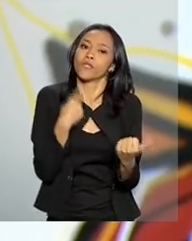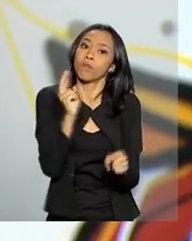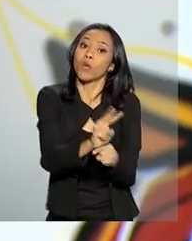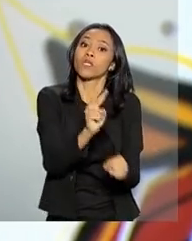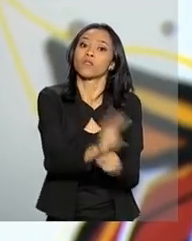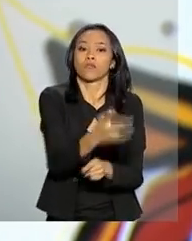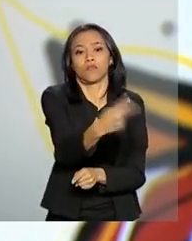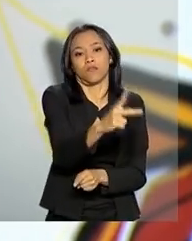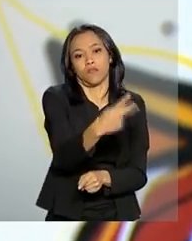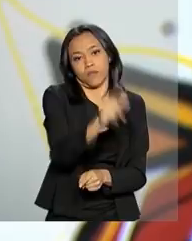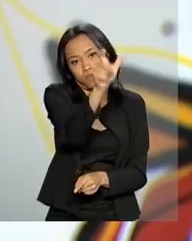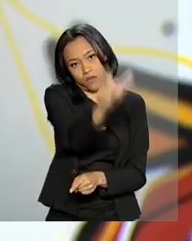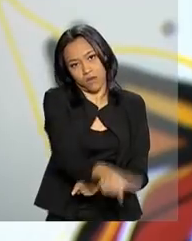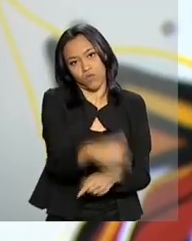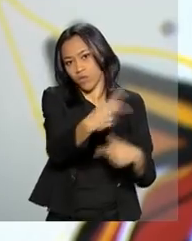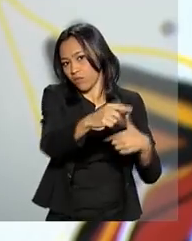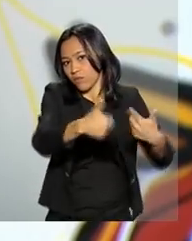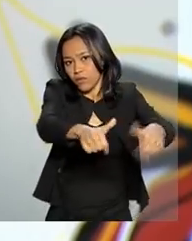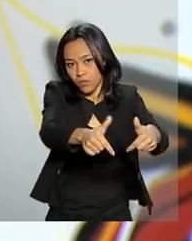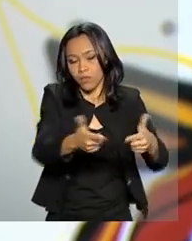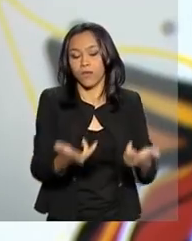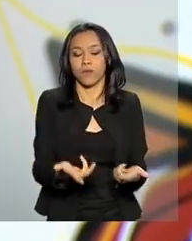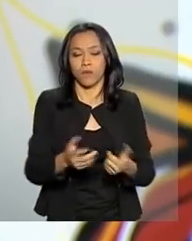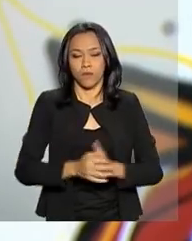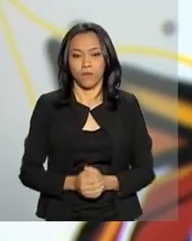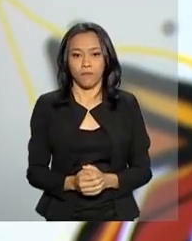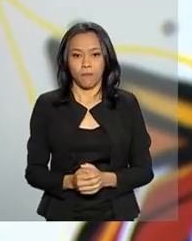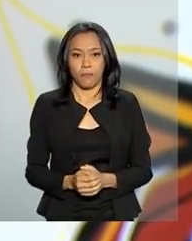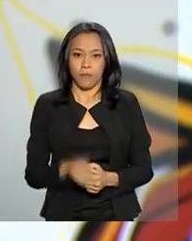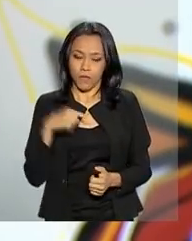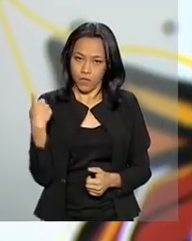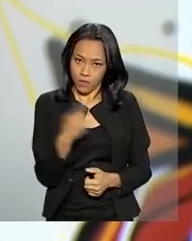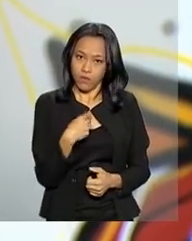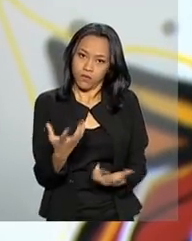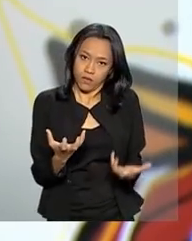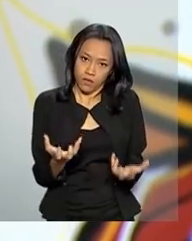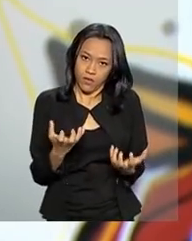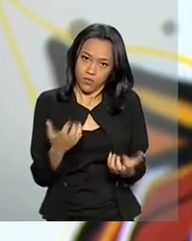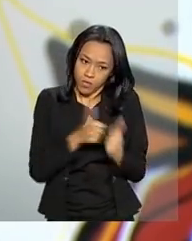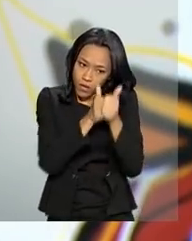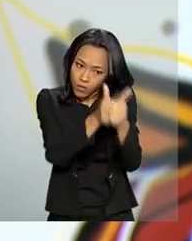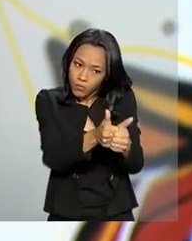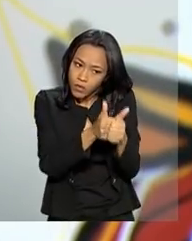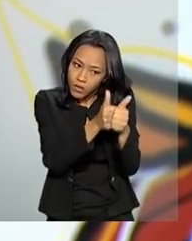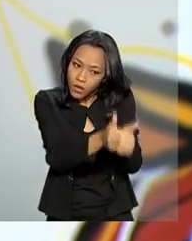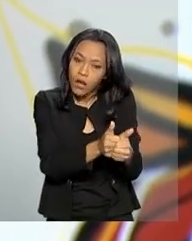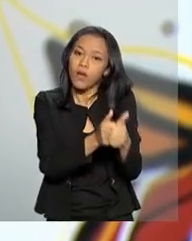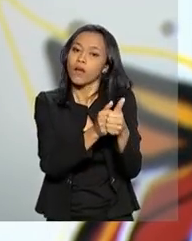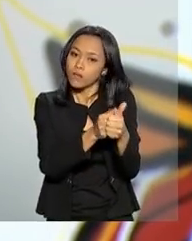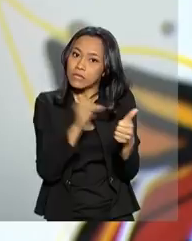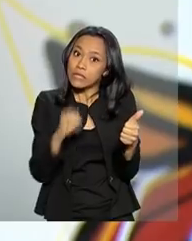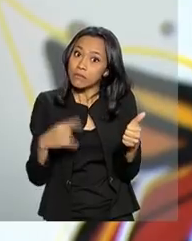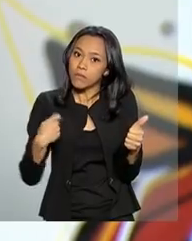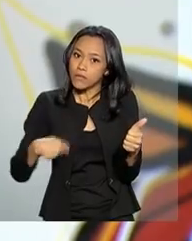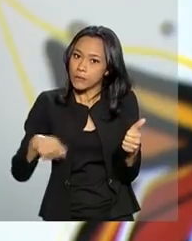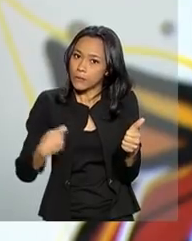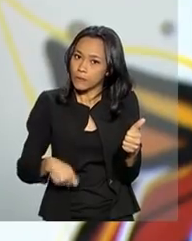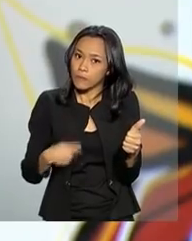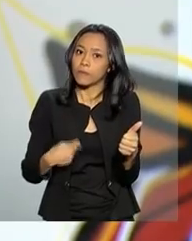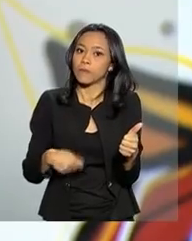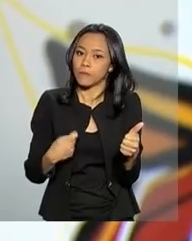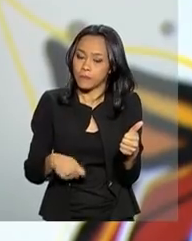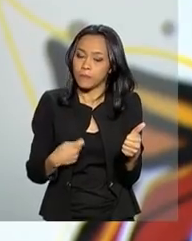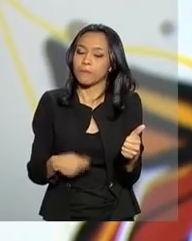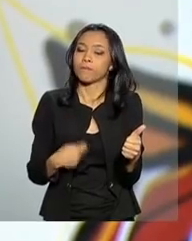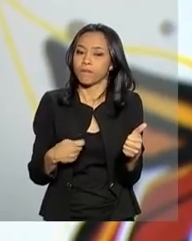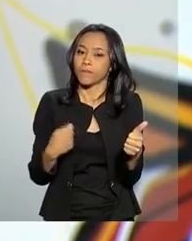proteção ao seu trabalho. E nós pretendemos estar acompanhando isso, se for preciso, o